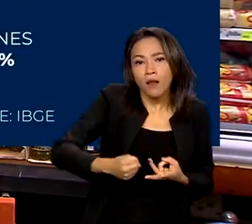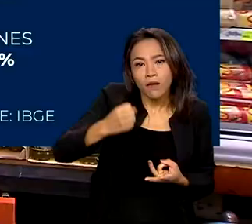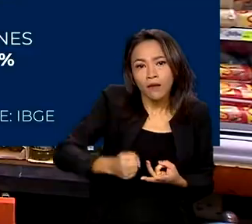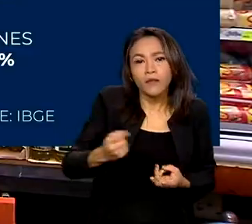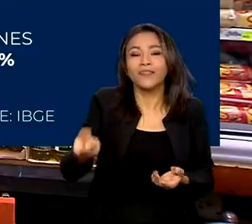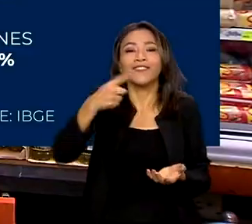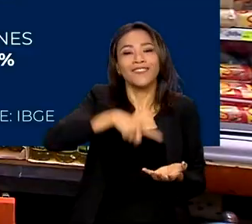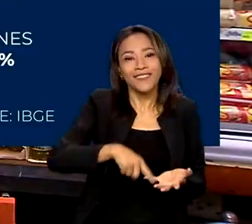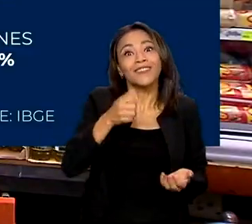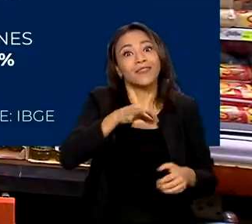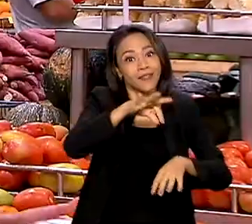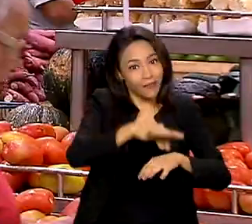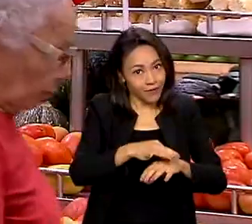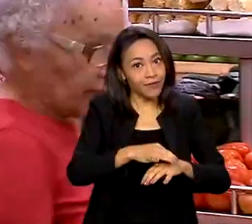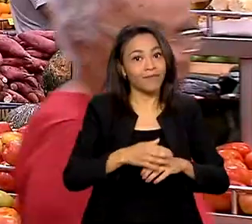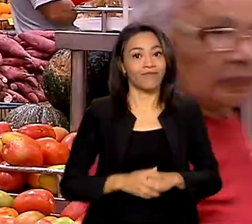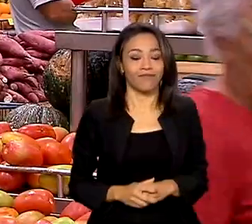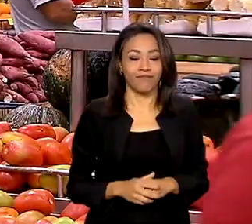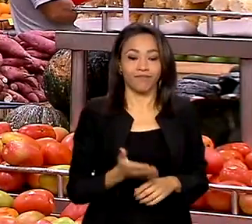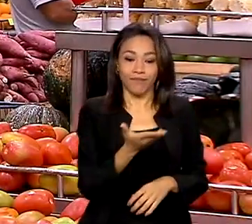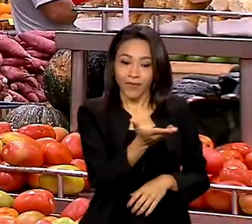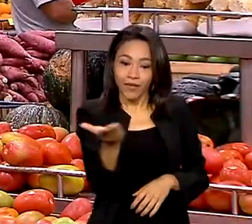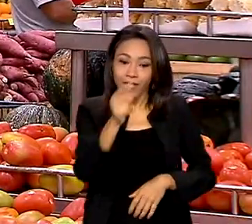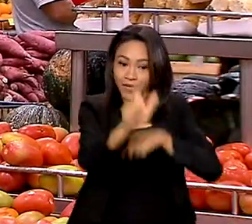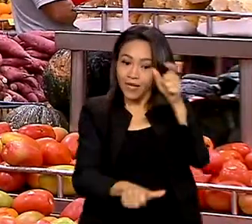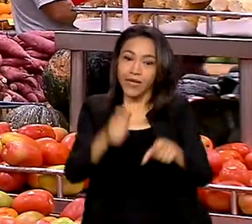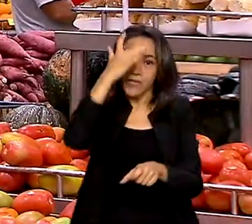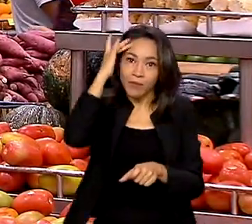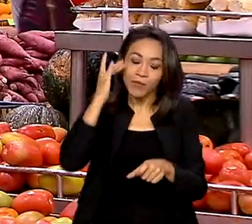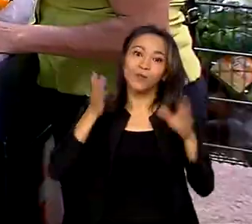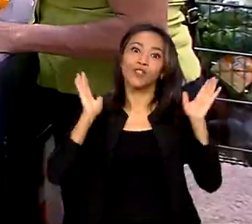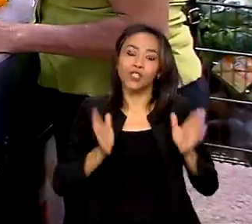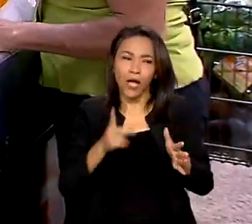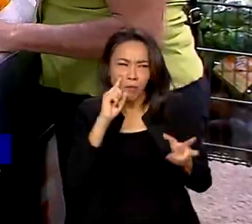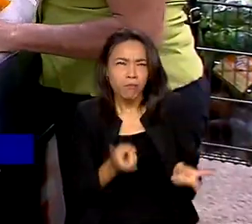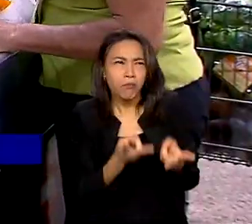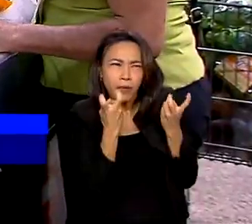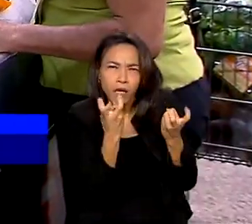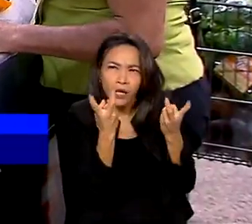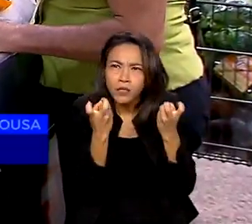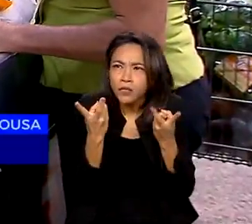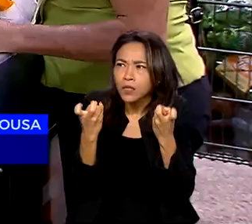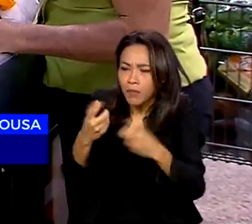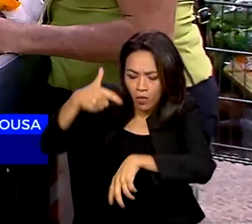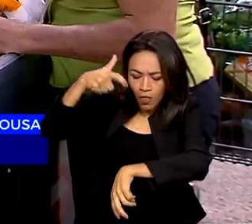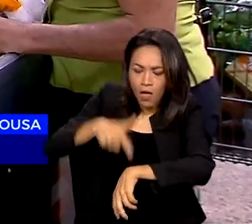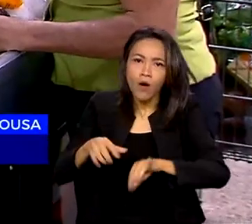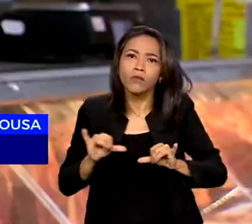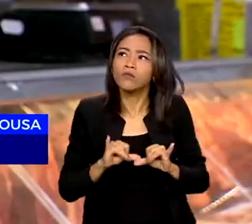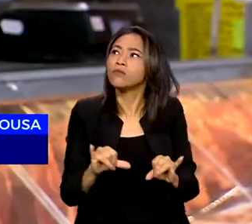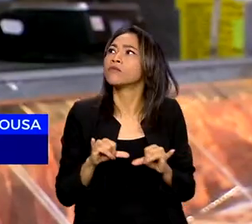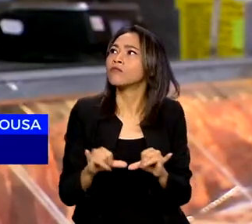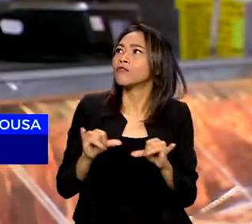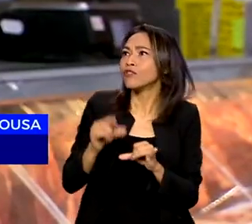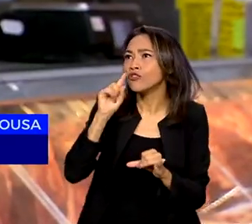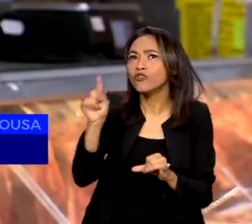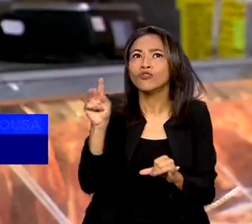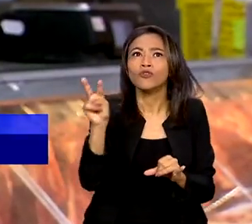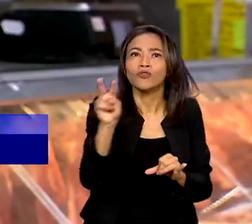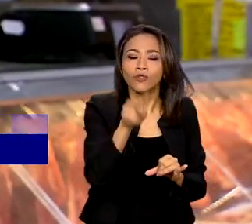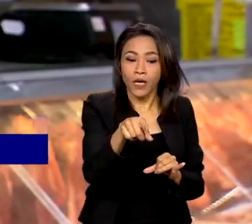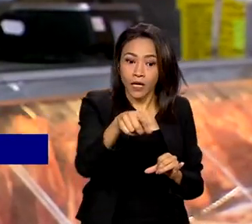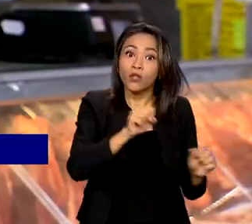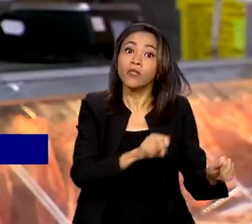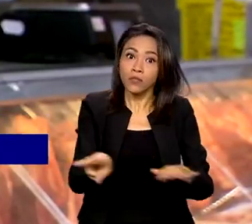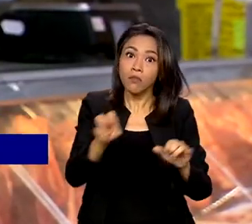-vida e as carnes. E o consumidor já constatou isso na hora das compras. Tem entrado no mercado toda